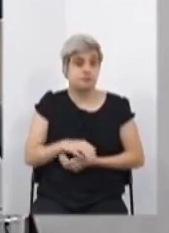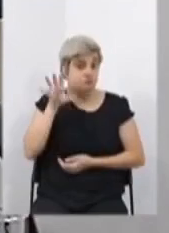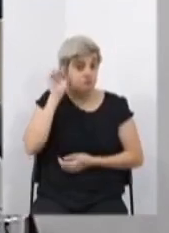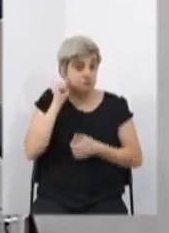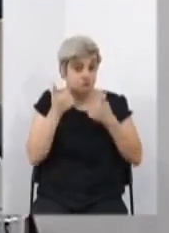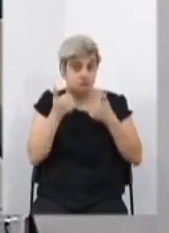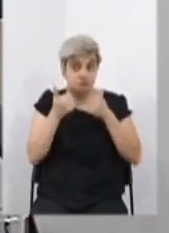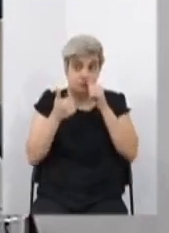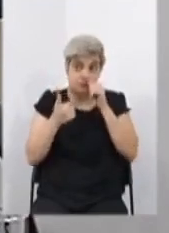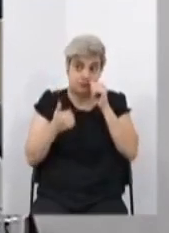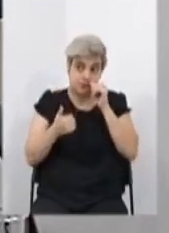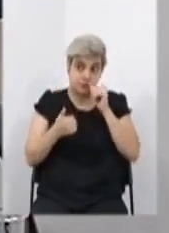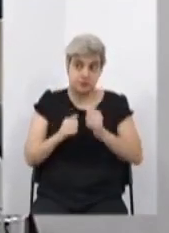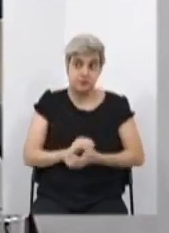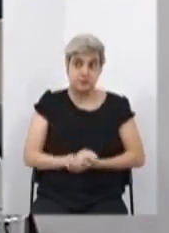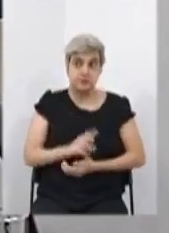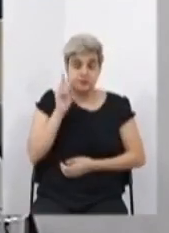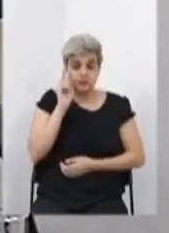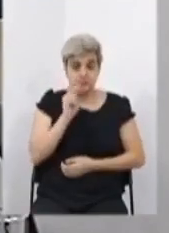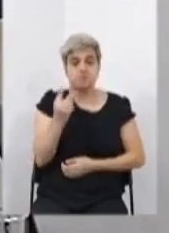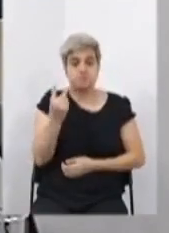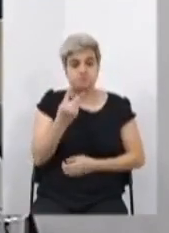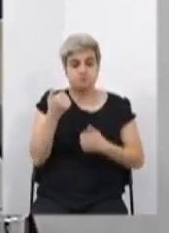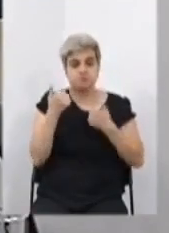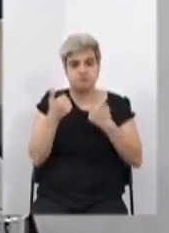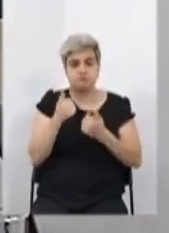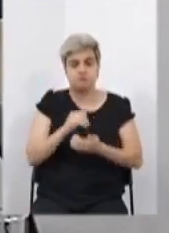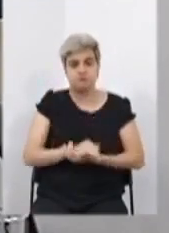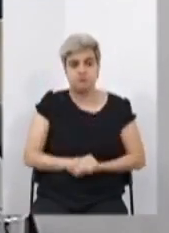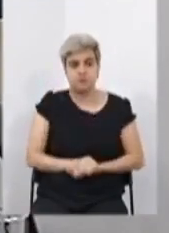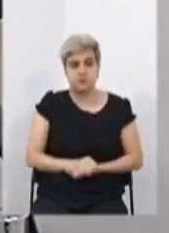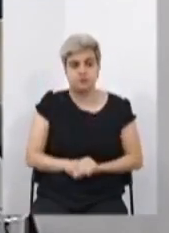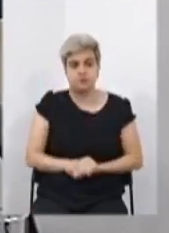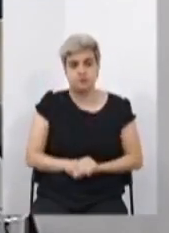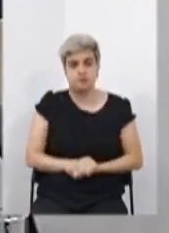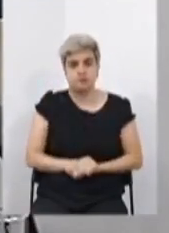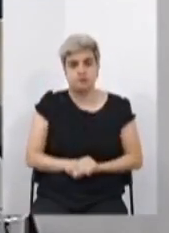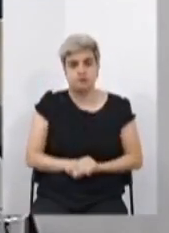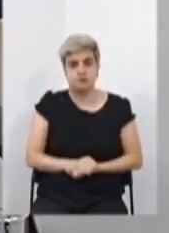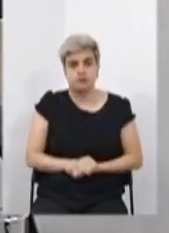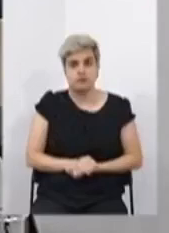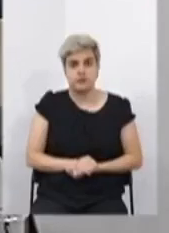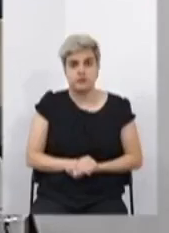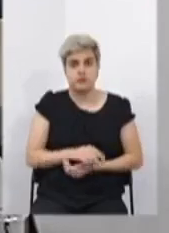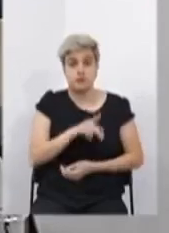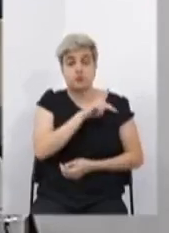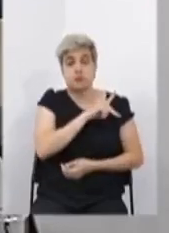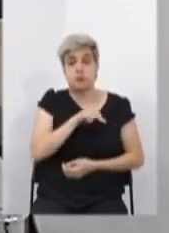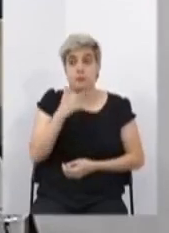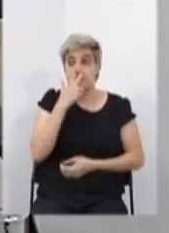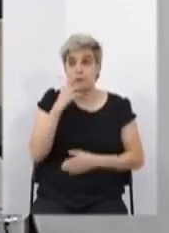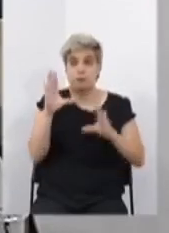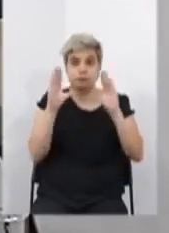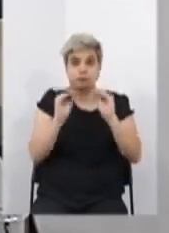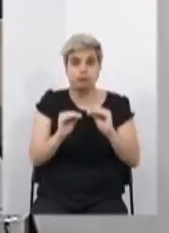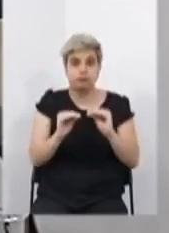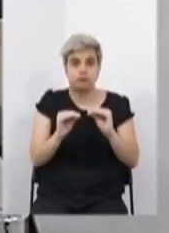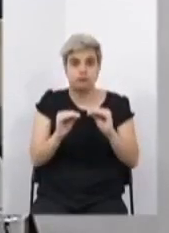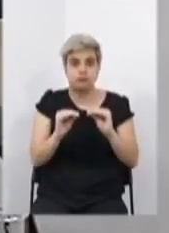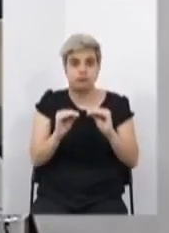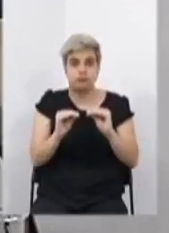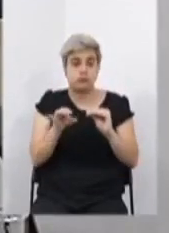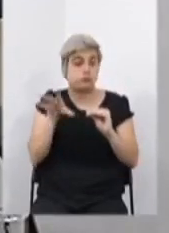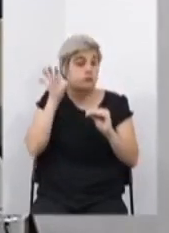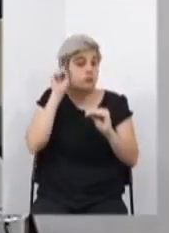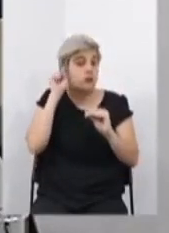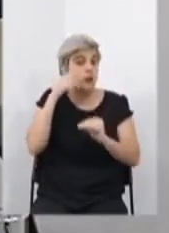Sim, estou ouvindo e vendo vocês dois, ok? O microfone do presidente está fechado, abriu. está bom, com